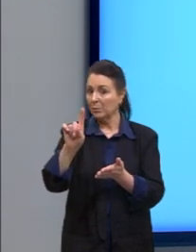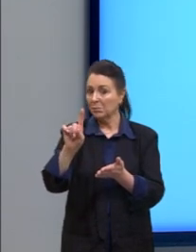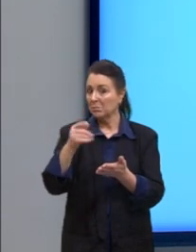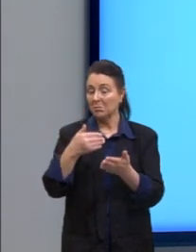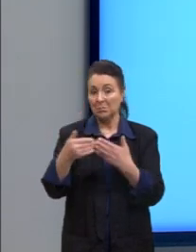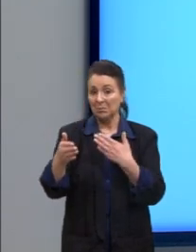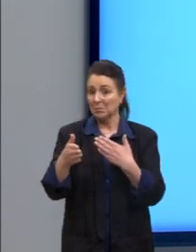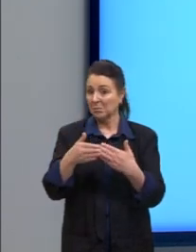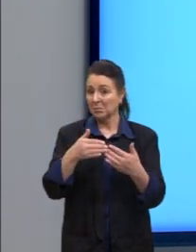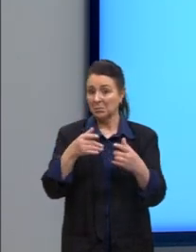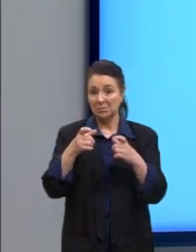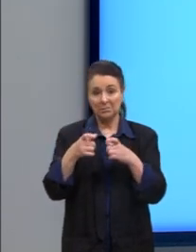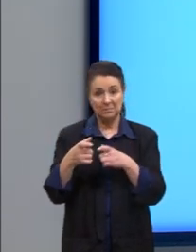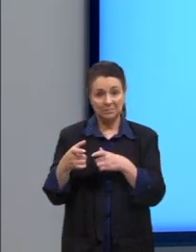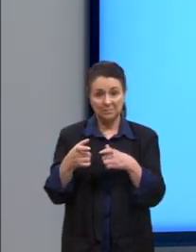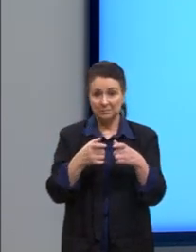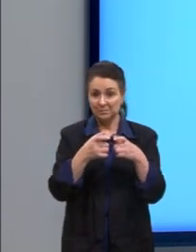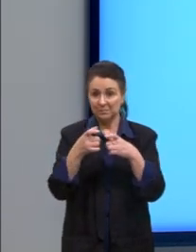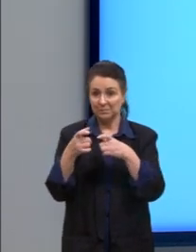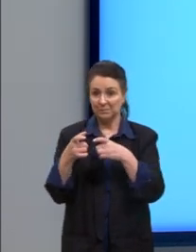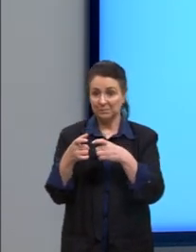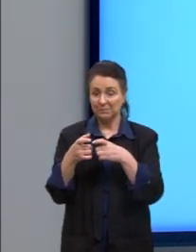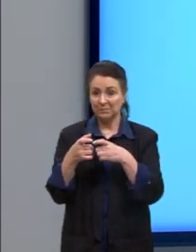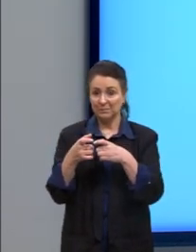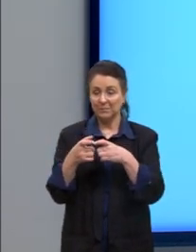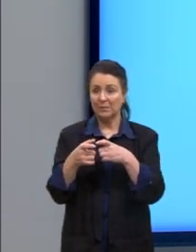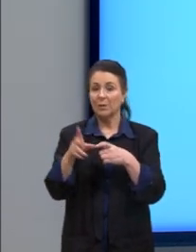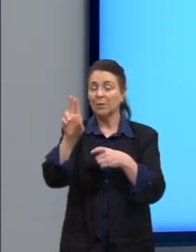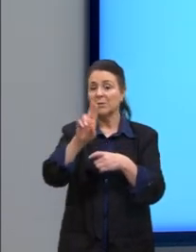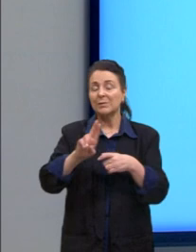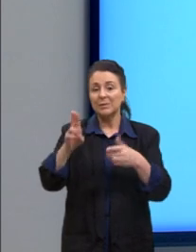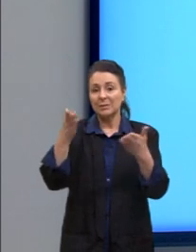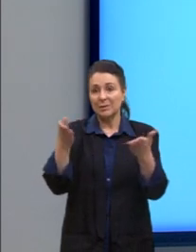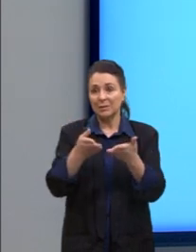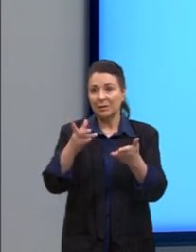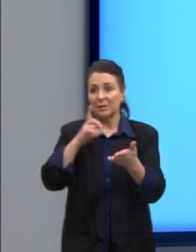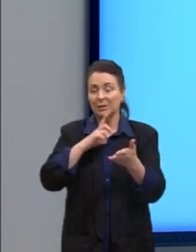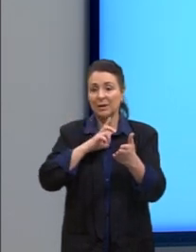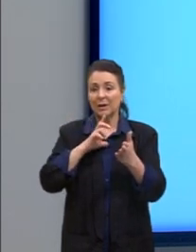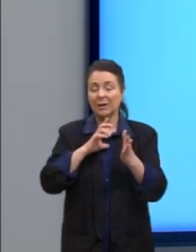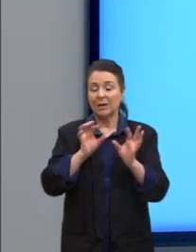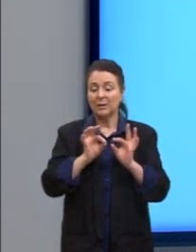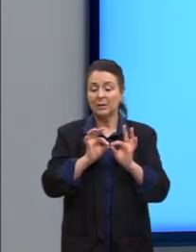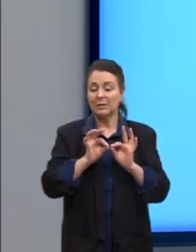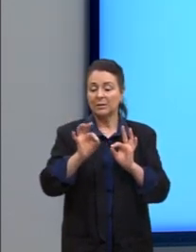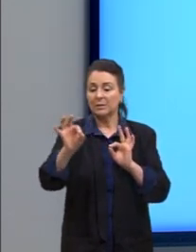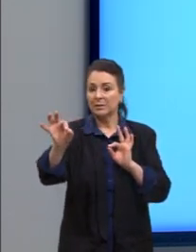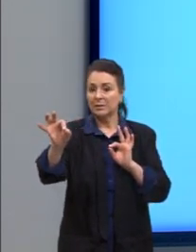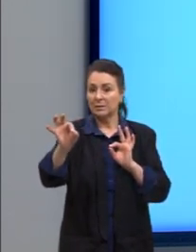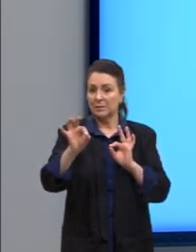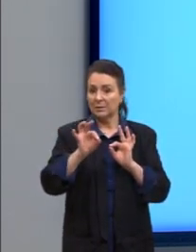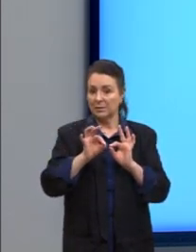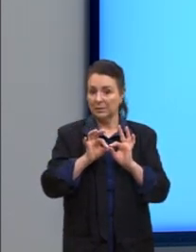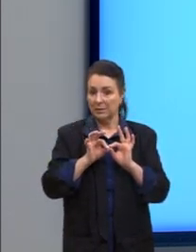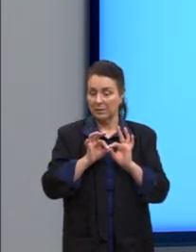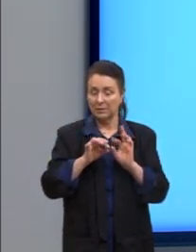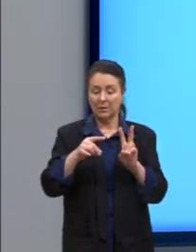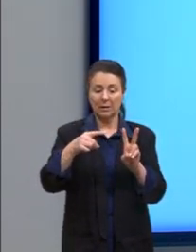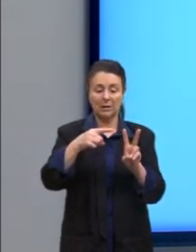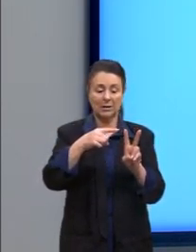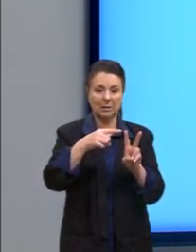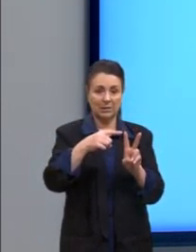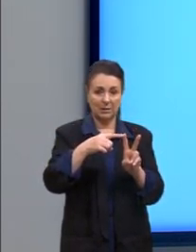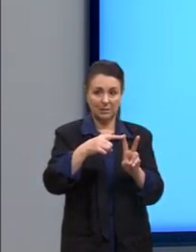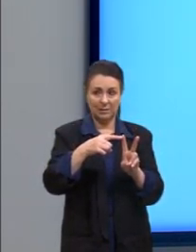qualquer. Aplicando, então, o nós teríamos? A distância é igual à raiz quadrada.